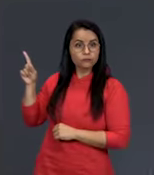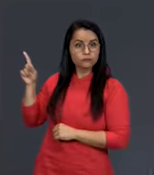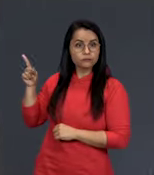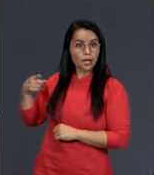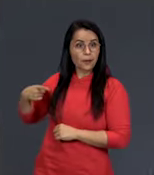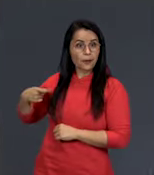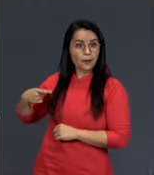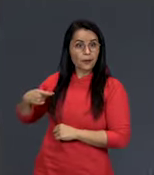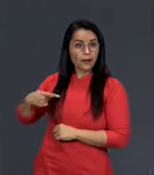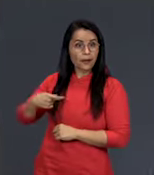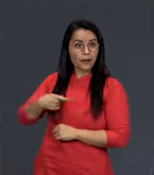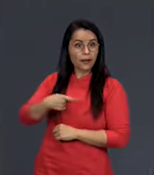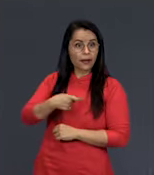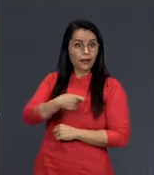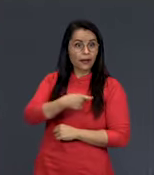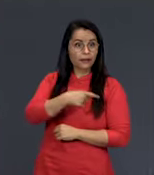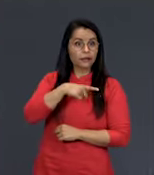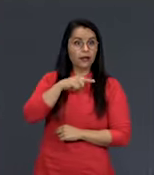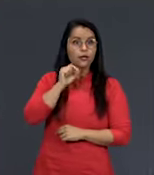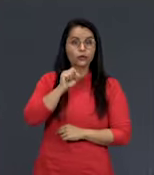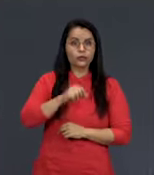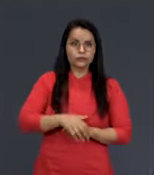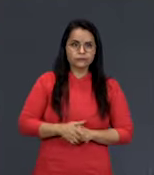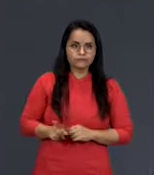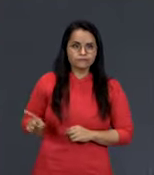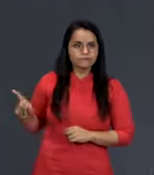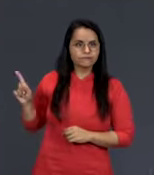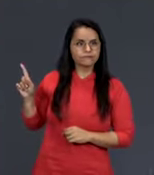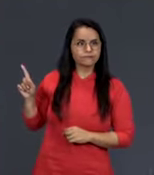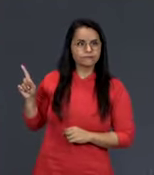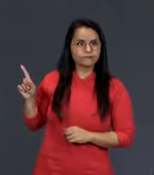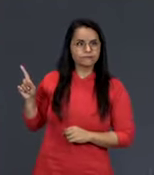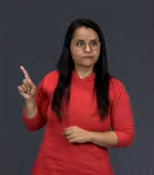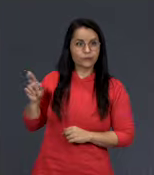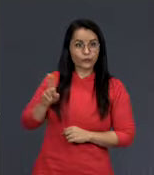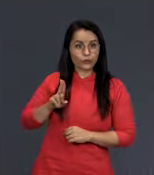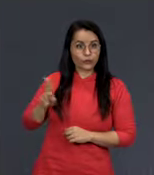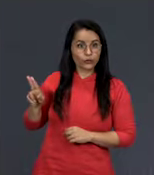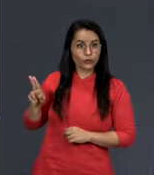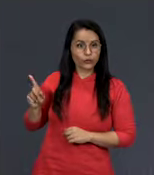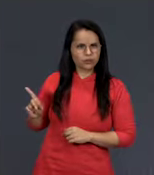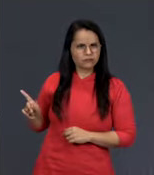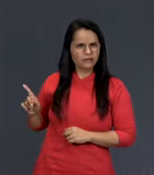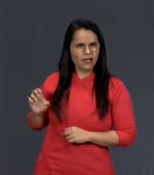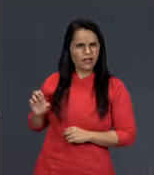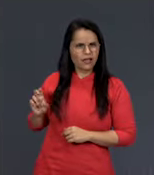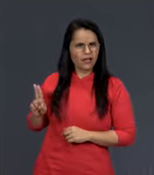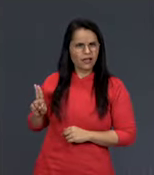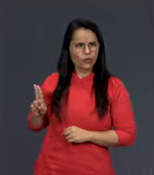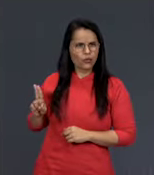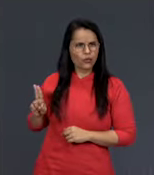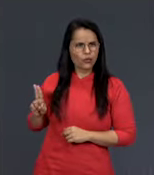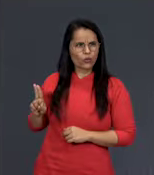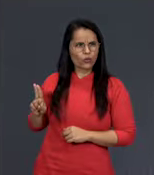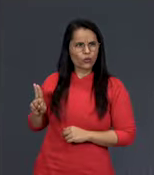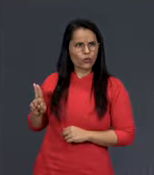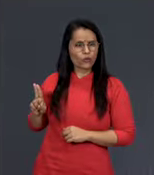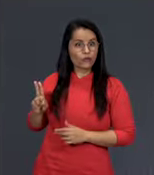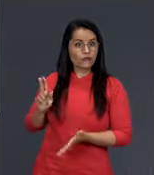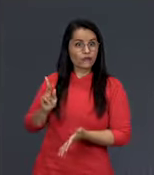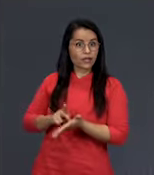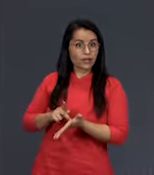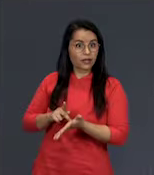a gente vai ter o que a gente chama de eubactéria. Eu significa verdadeiro.